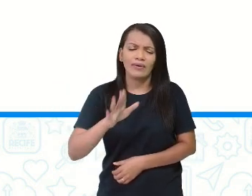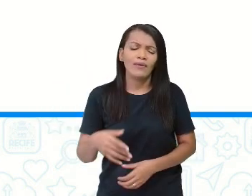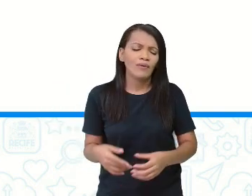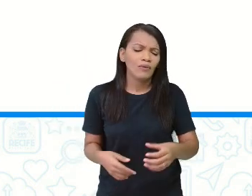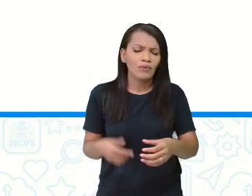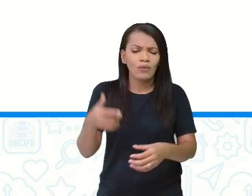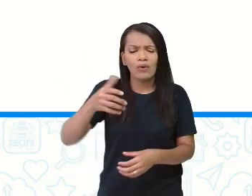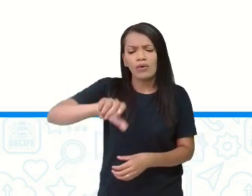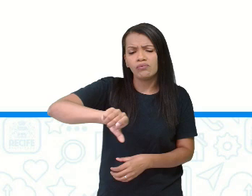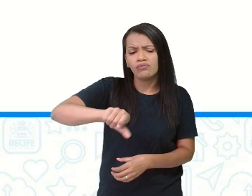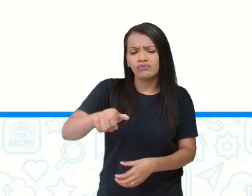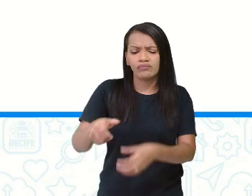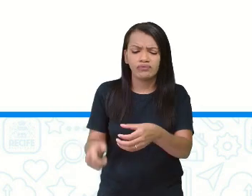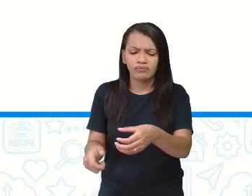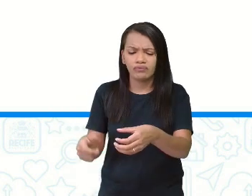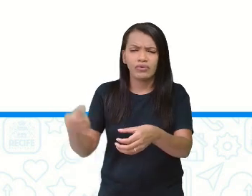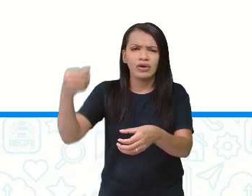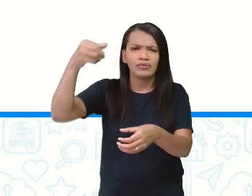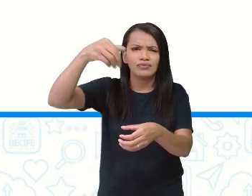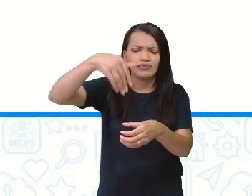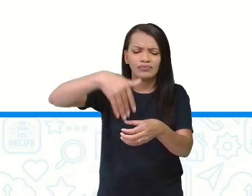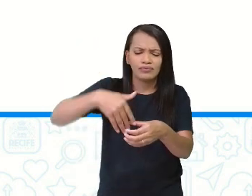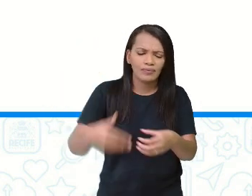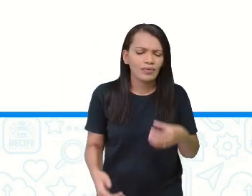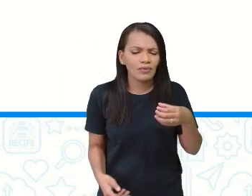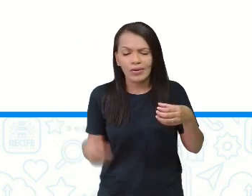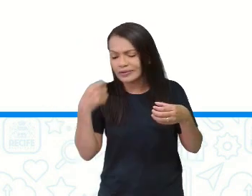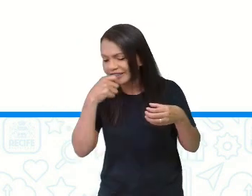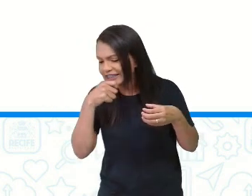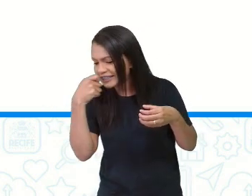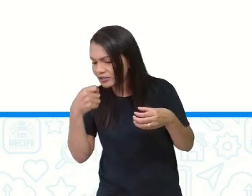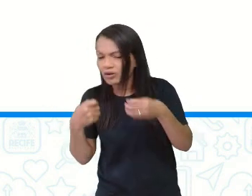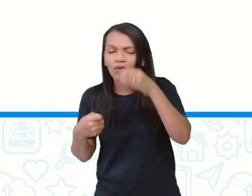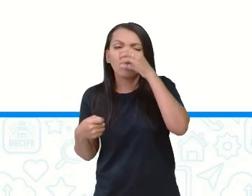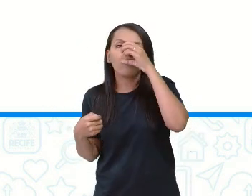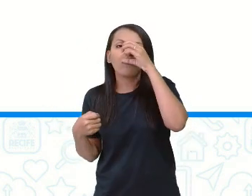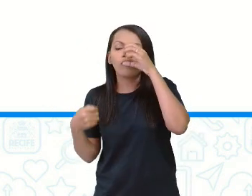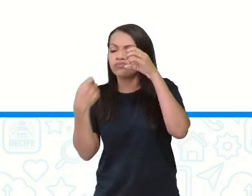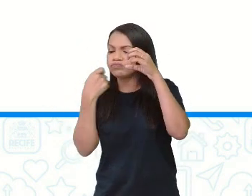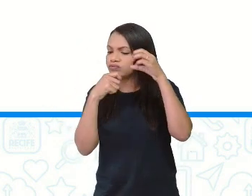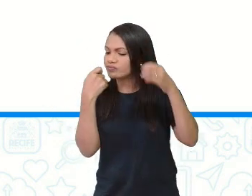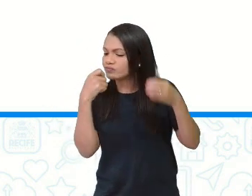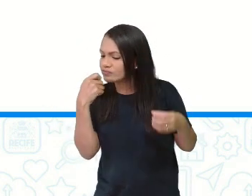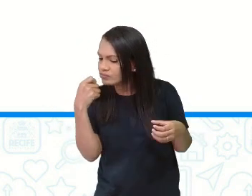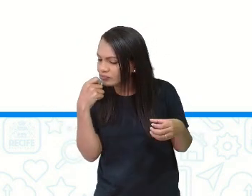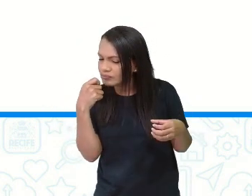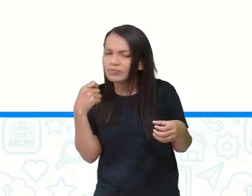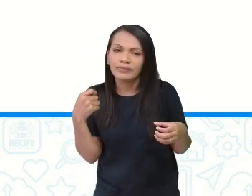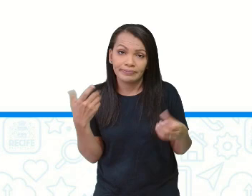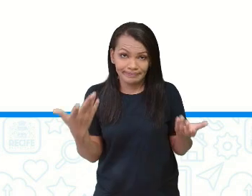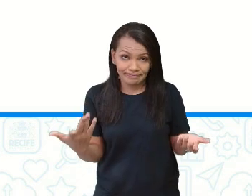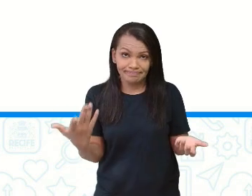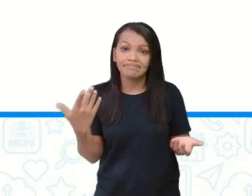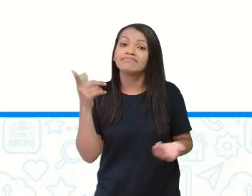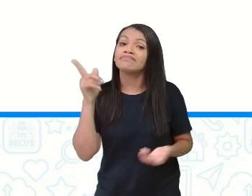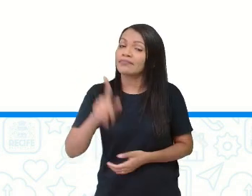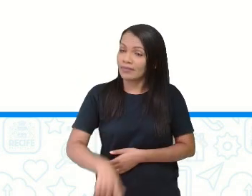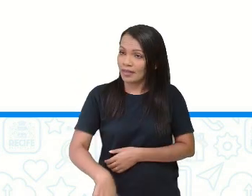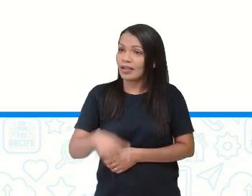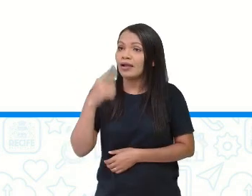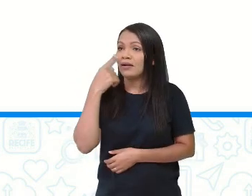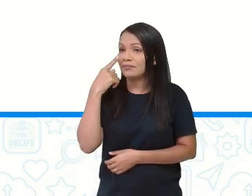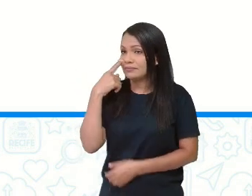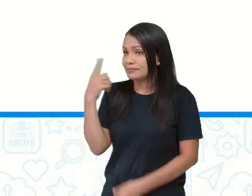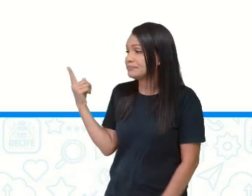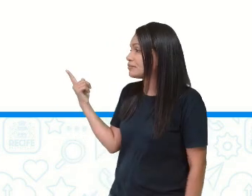por mês. Hum, olha só que ação pequena, mas que salva muita água, hein? De ir para